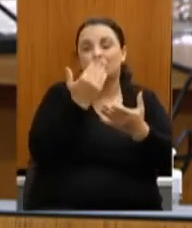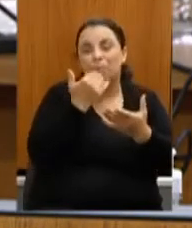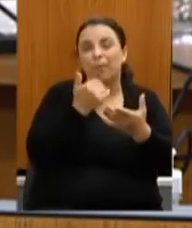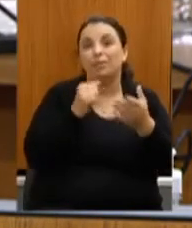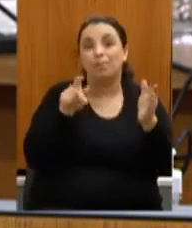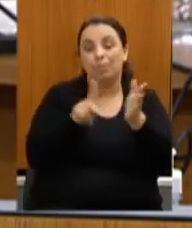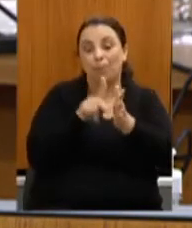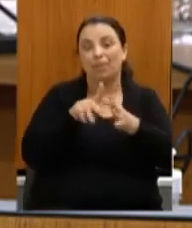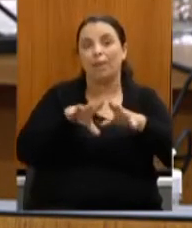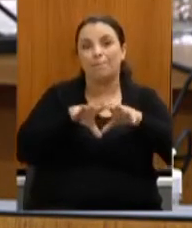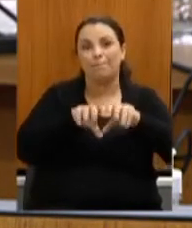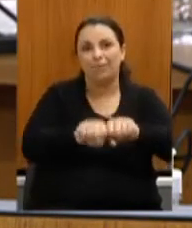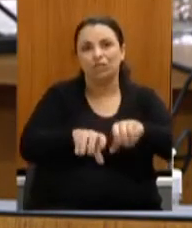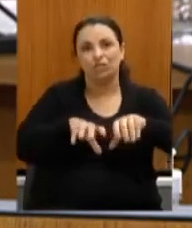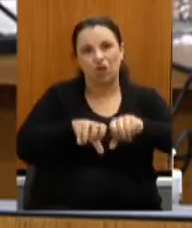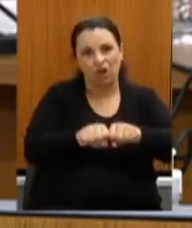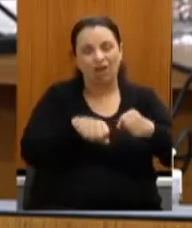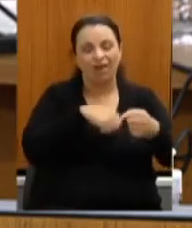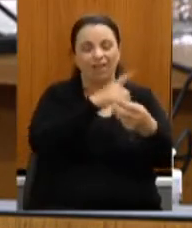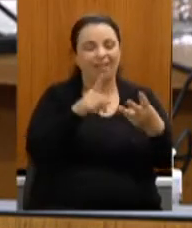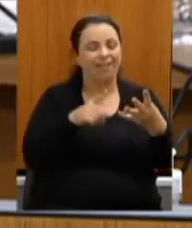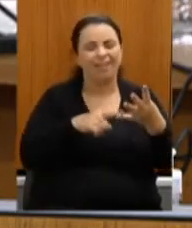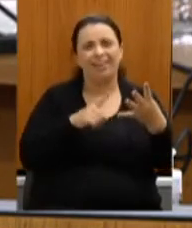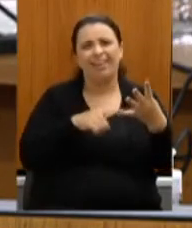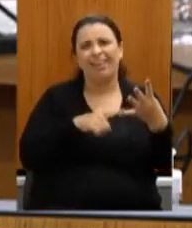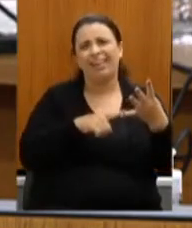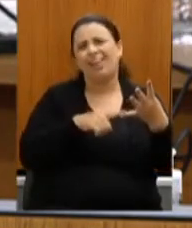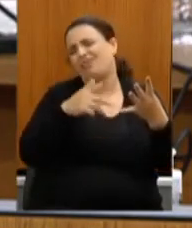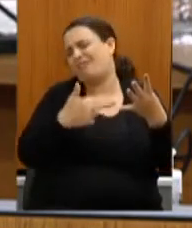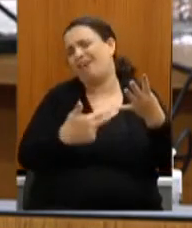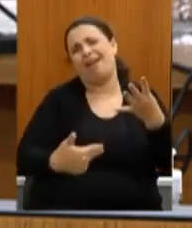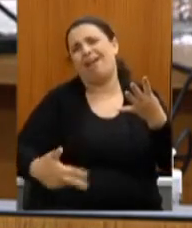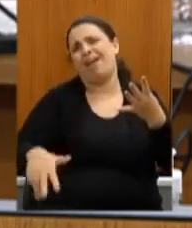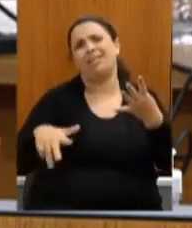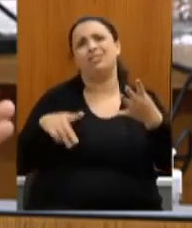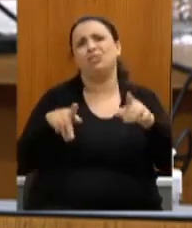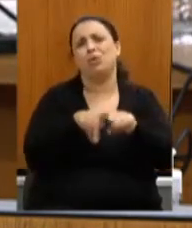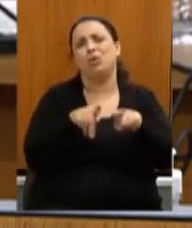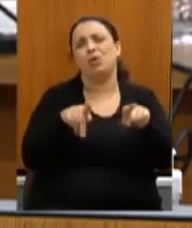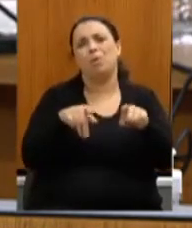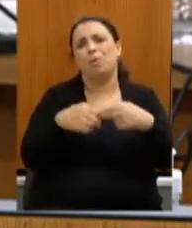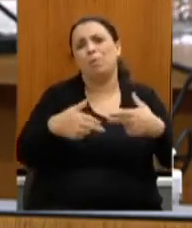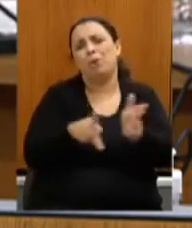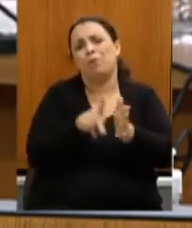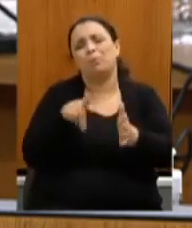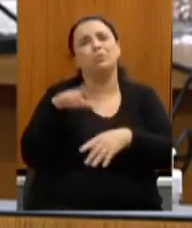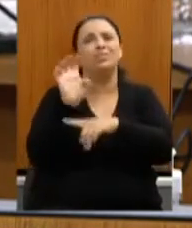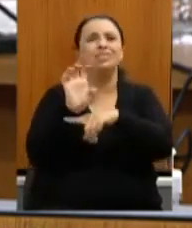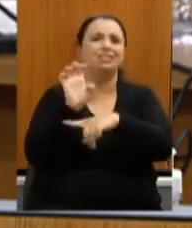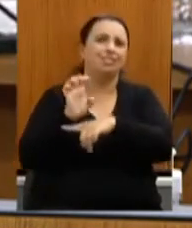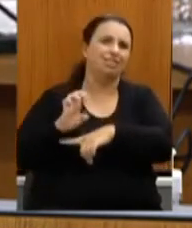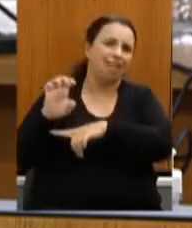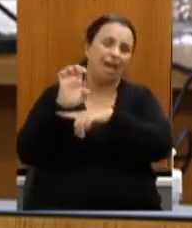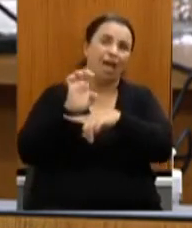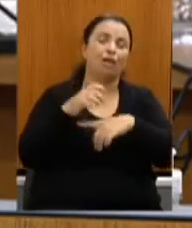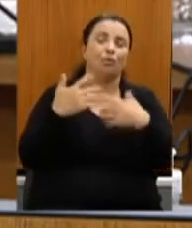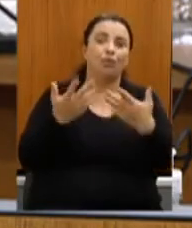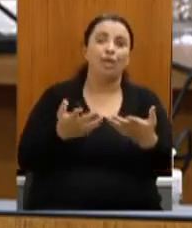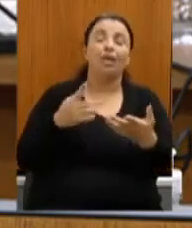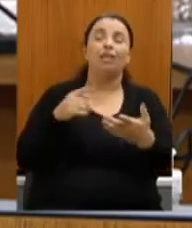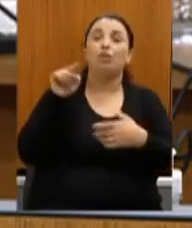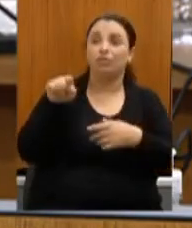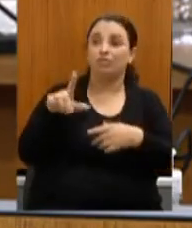são tantas riquezas que nós temos a contribuir com a riqueza desse estado fica aí mais uma vez e assim que vossa excelência